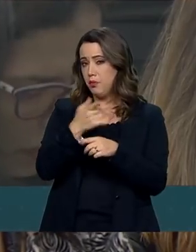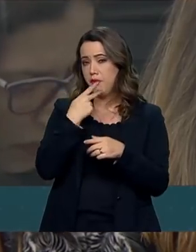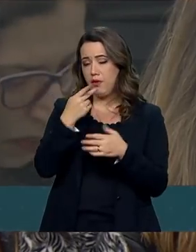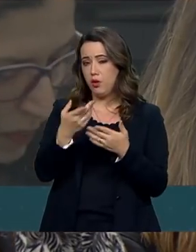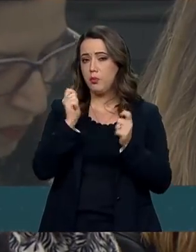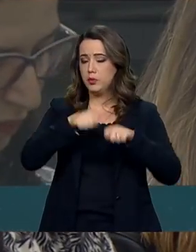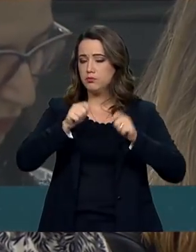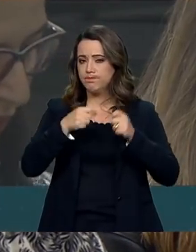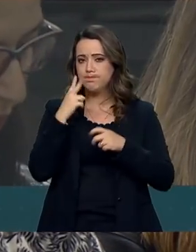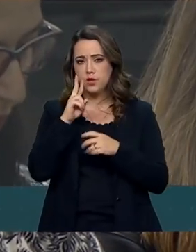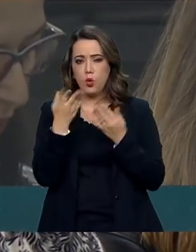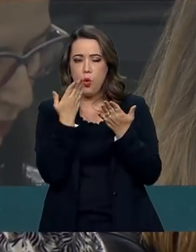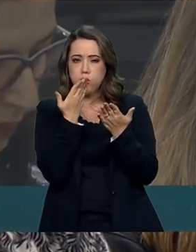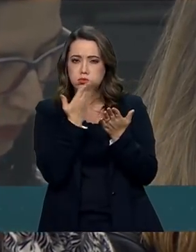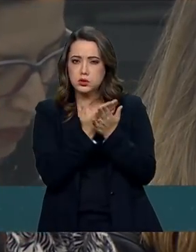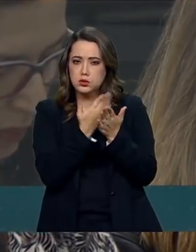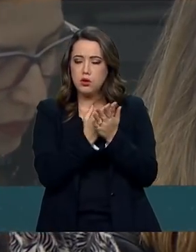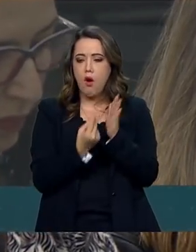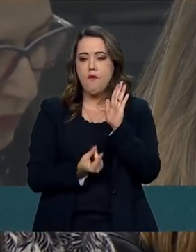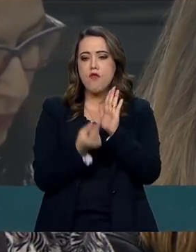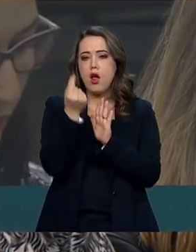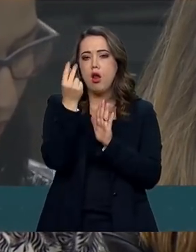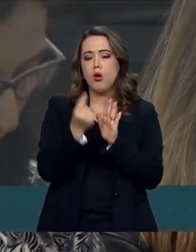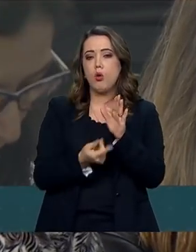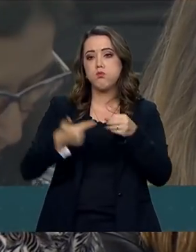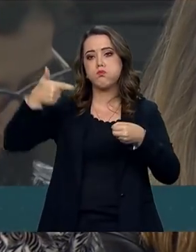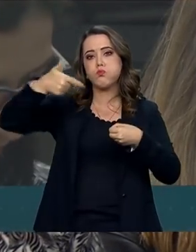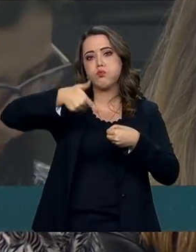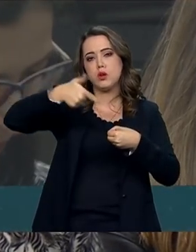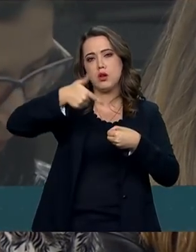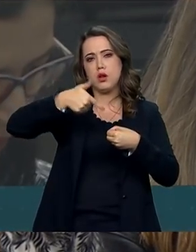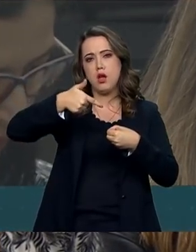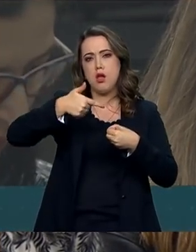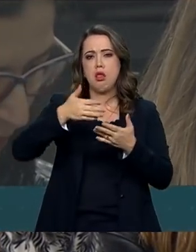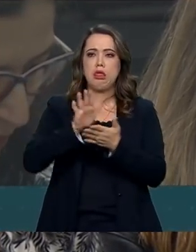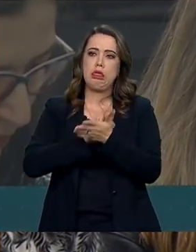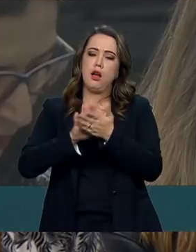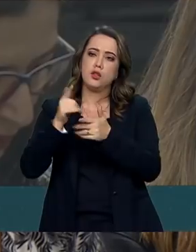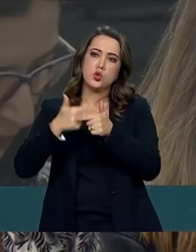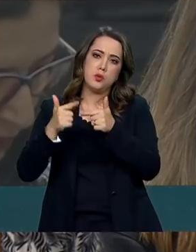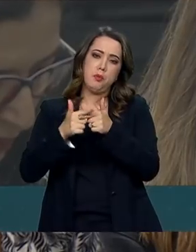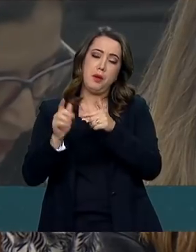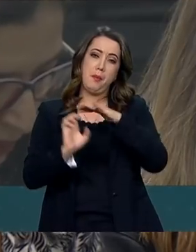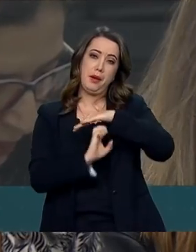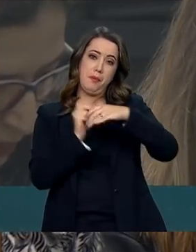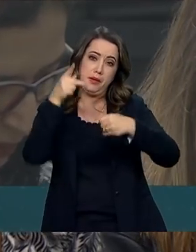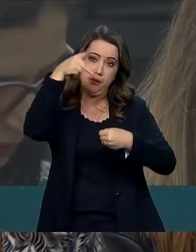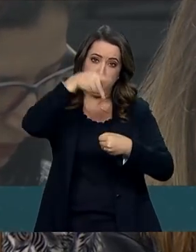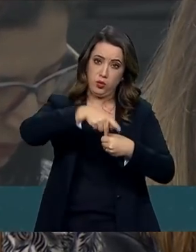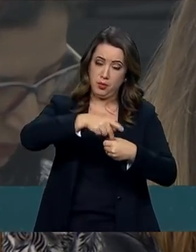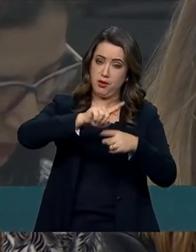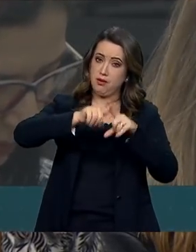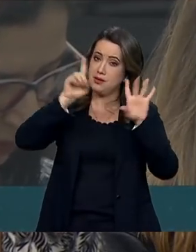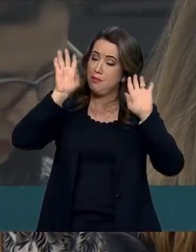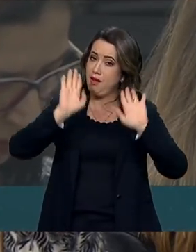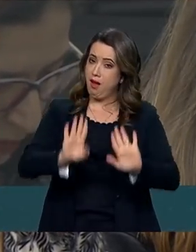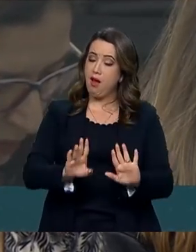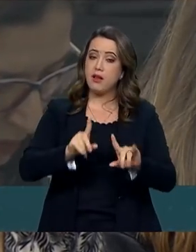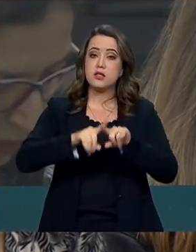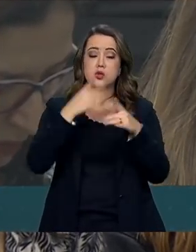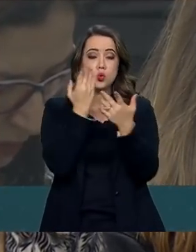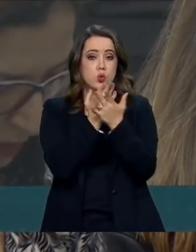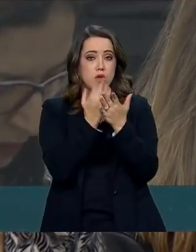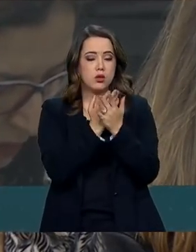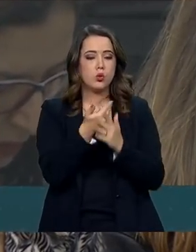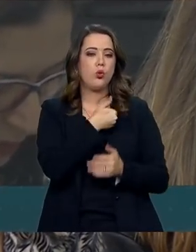combustíveis, sem que isso causasse dano à empresa. Esse tema, de fato, está em análise